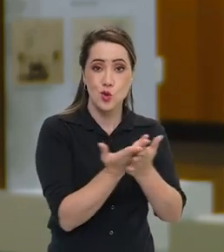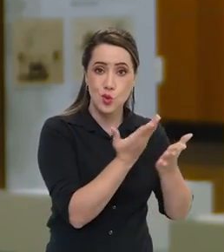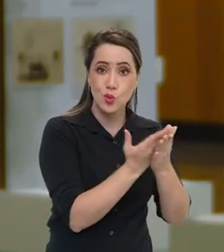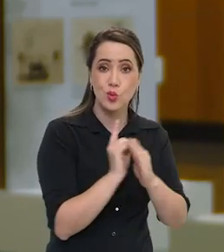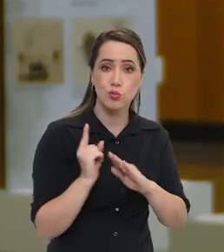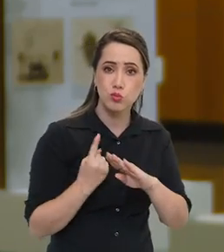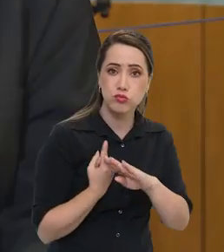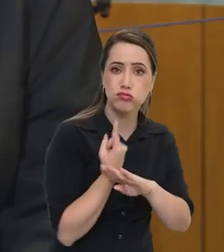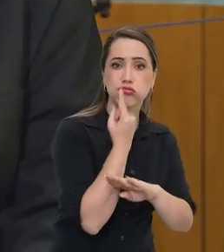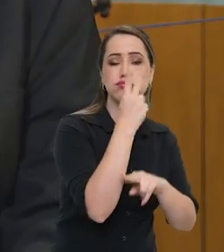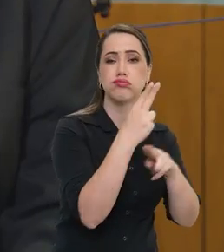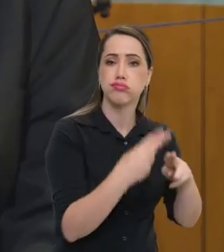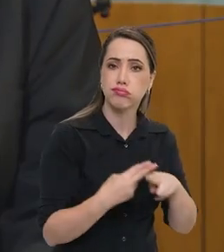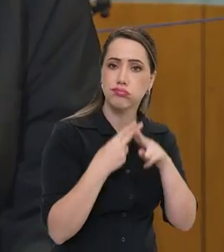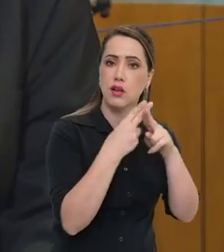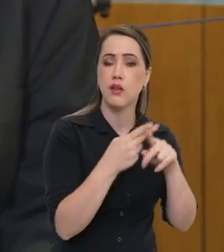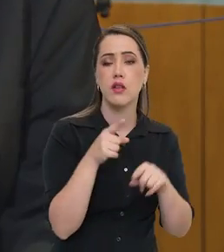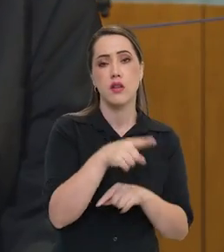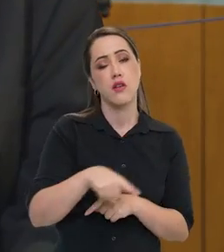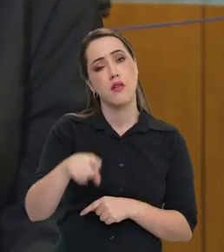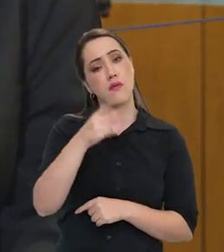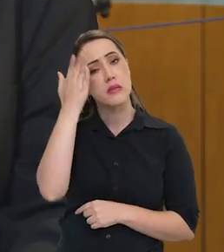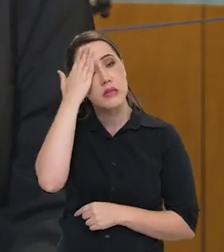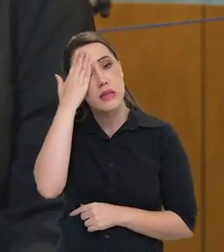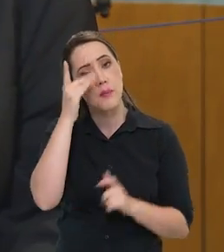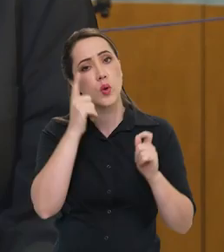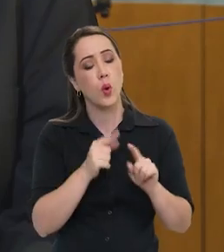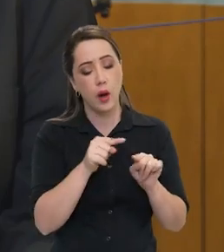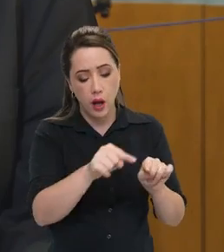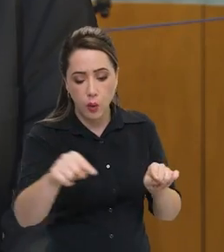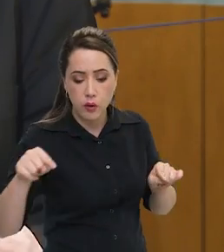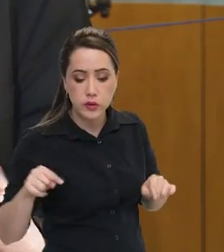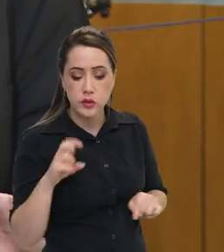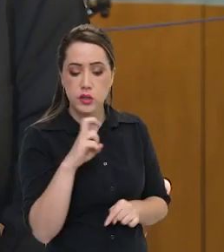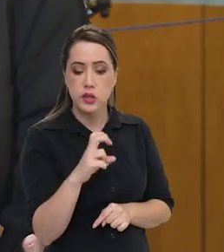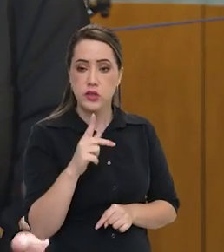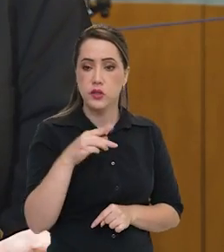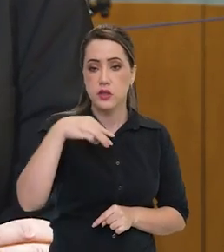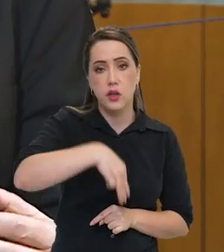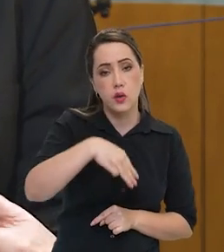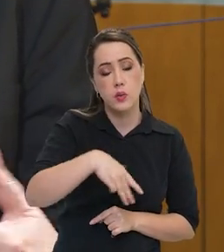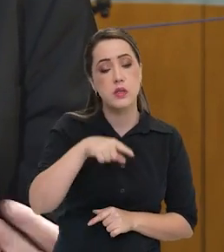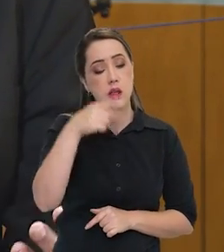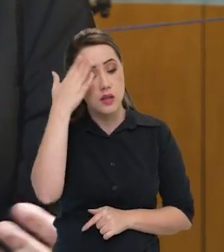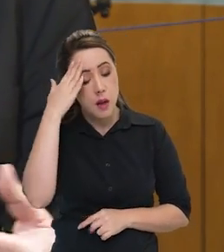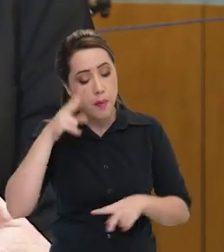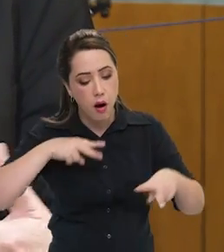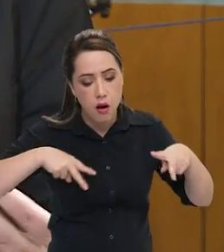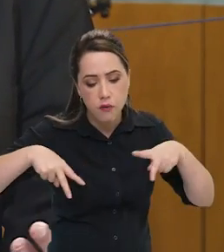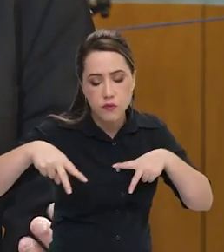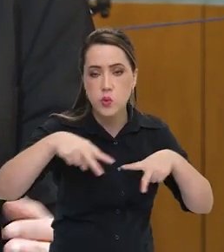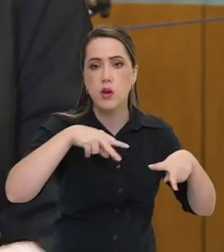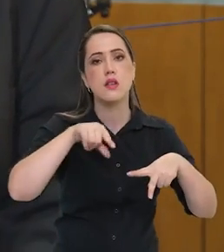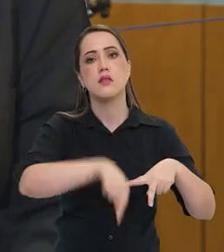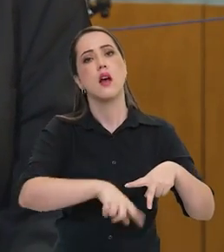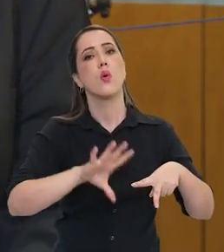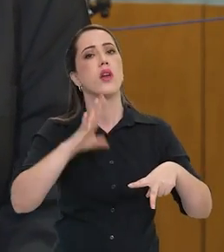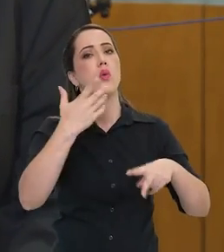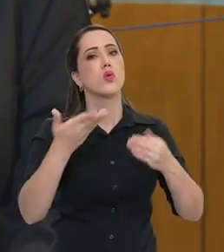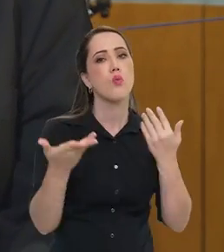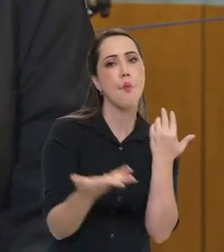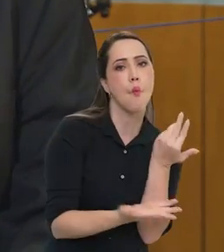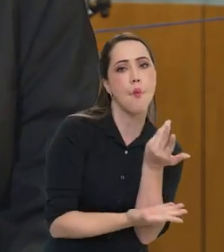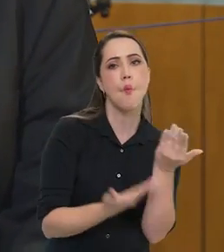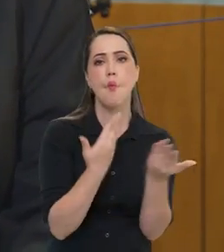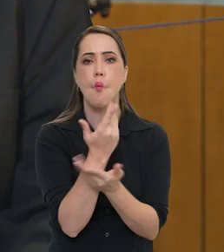espacial, porque existe satélite. Você só consegue saber, numa região de 5 milhões de quilômetros quadrados, que é a Amazônia, o que está sendo desmatado e o que não está,